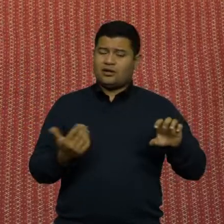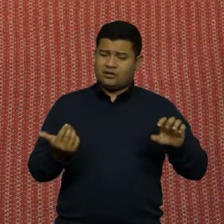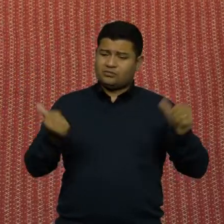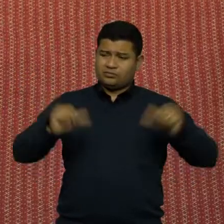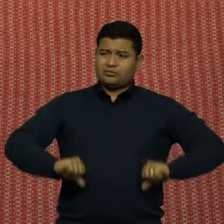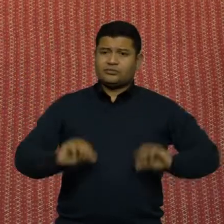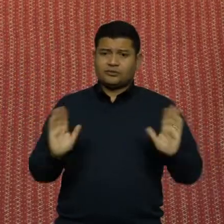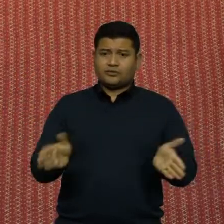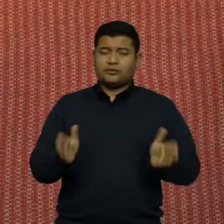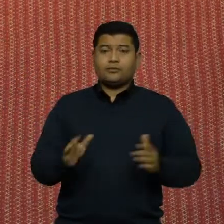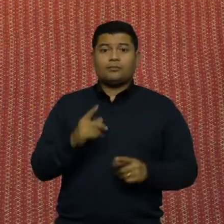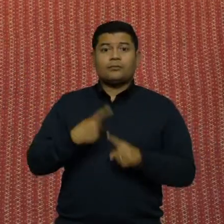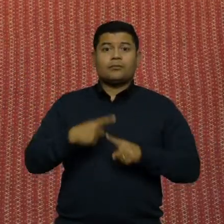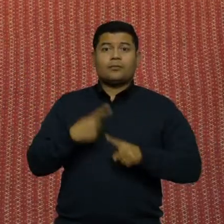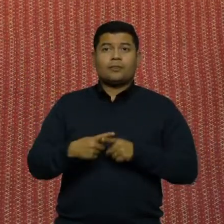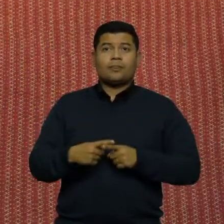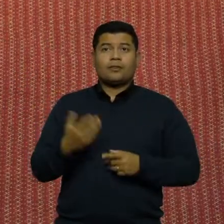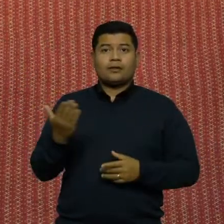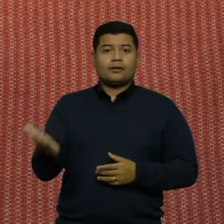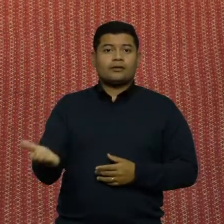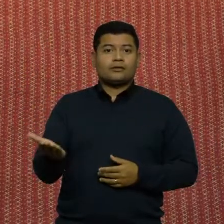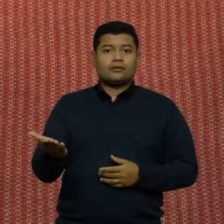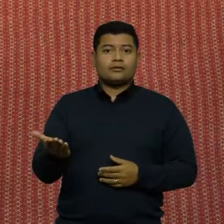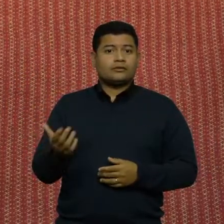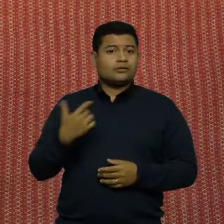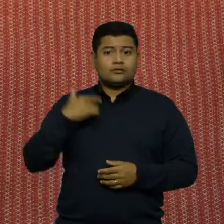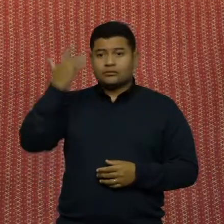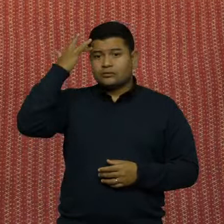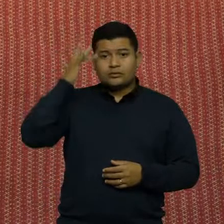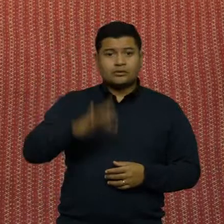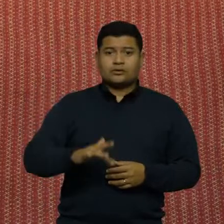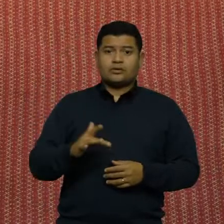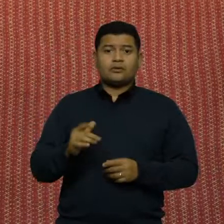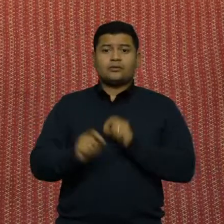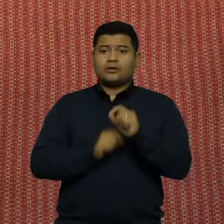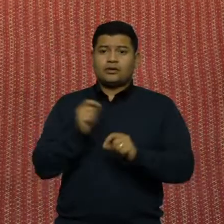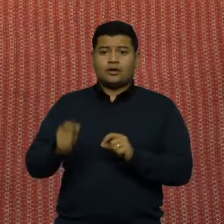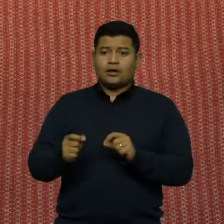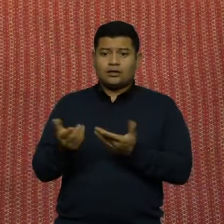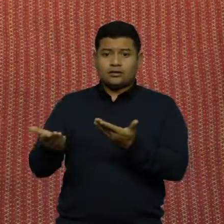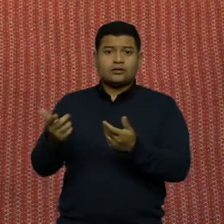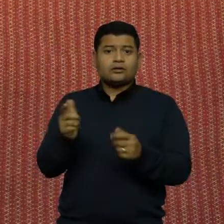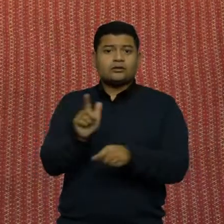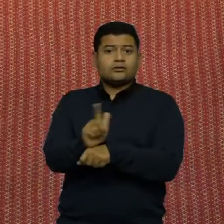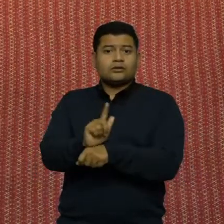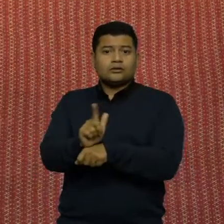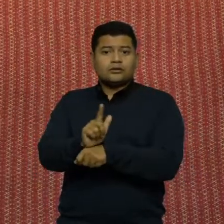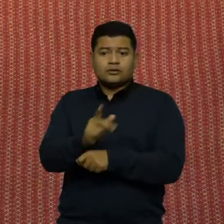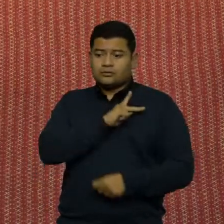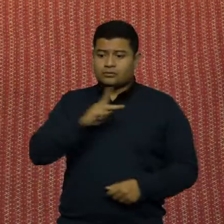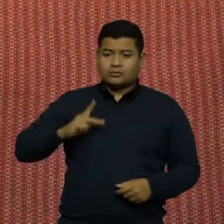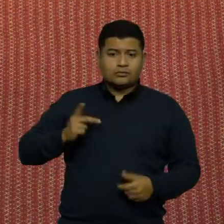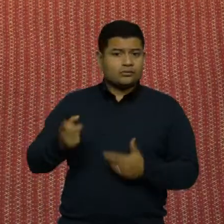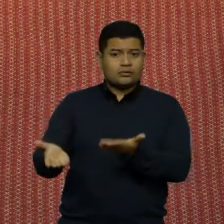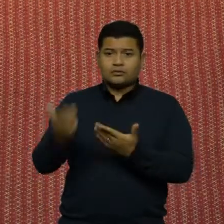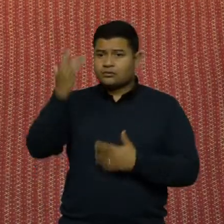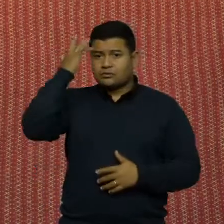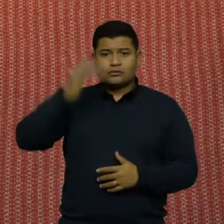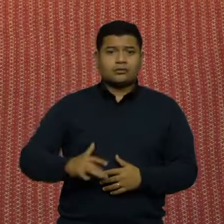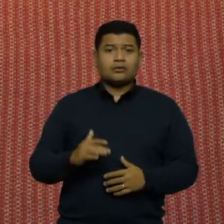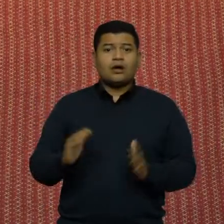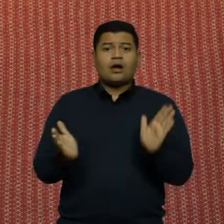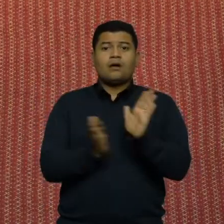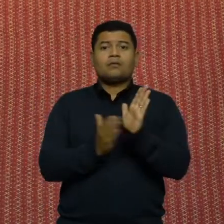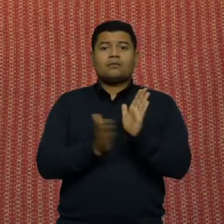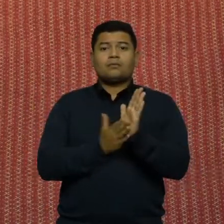mas é porque também ele não sabe lidar com a coisa pública. Sabe qual era uma das propostas desse agora